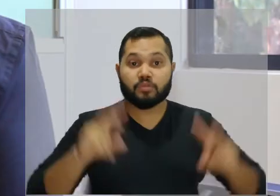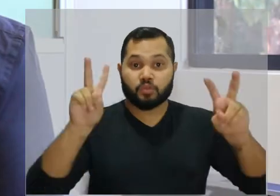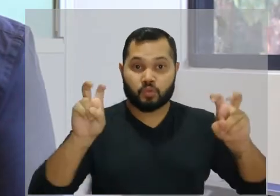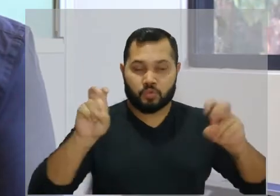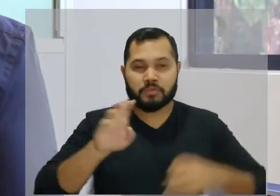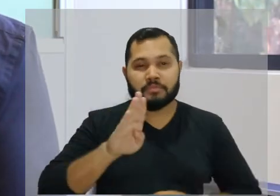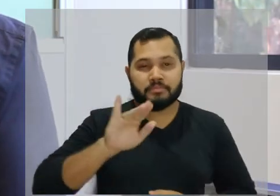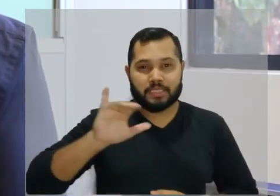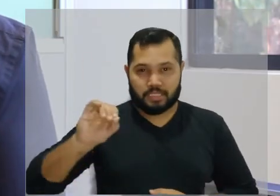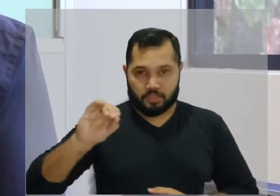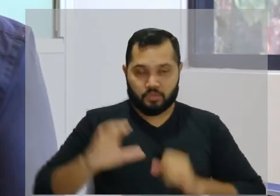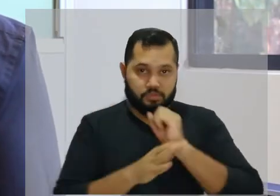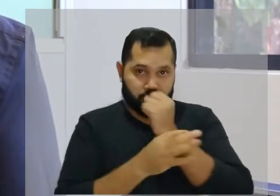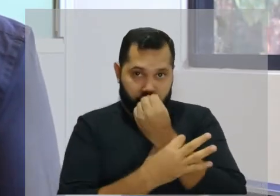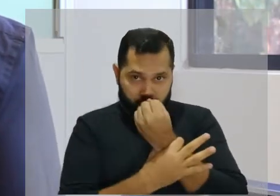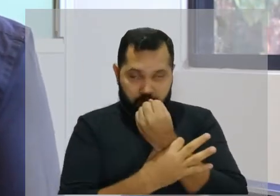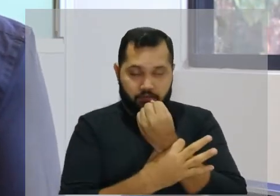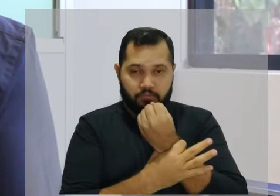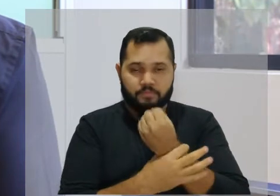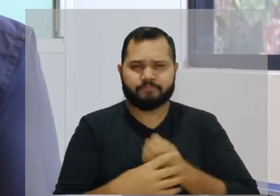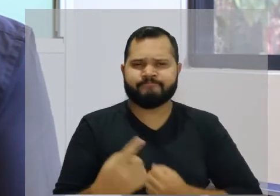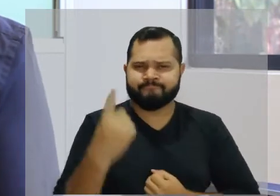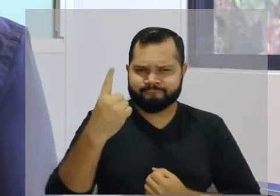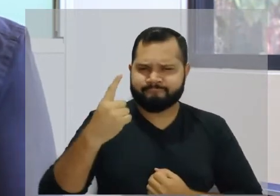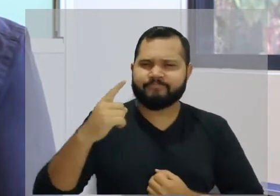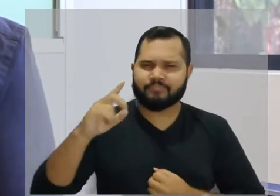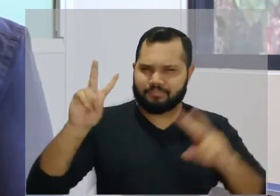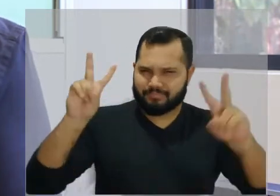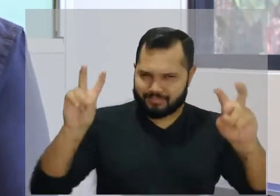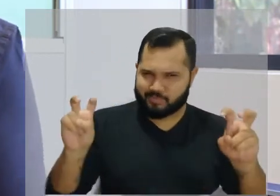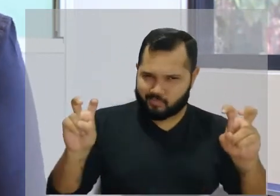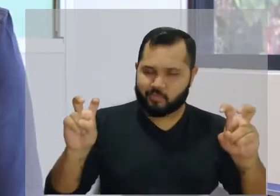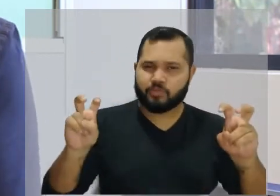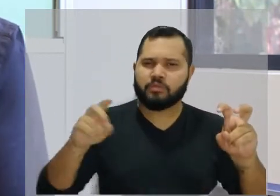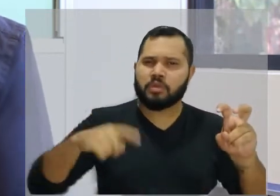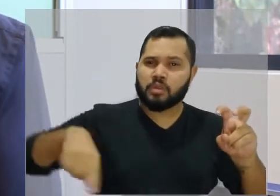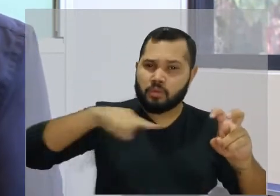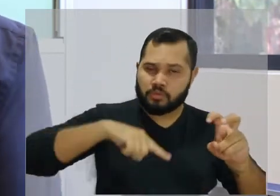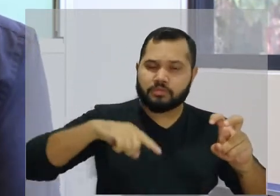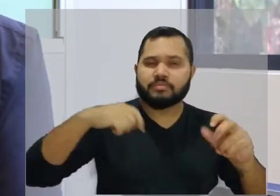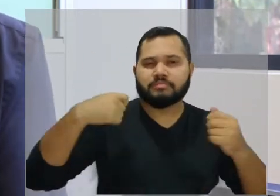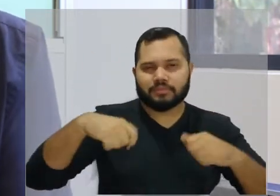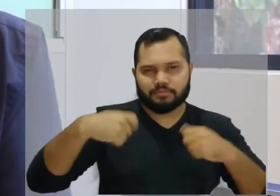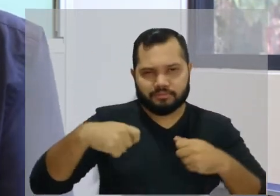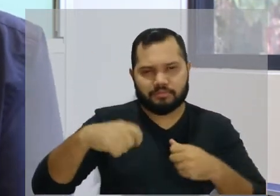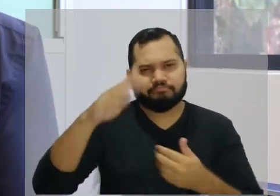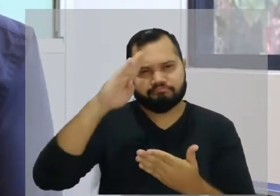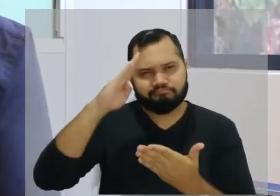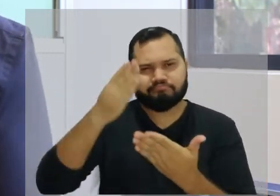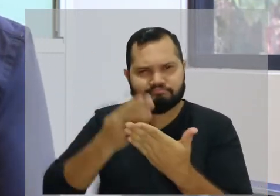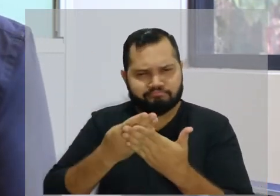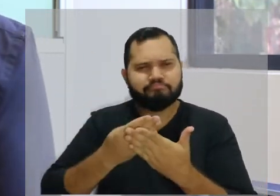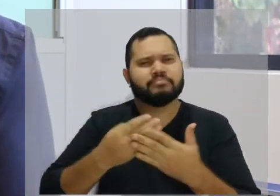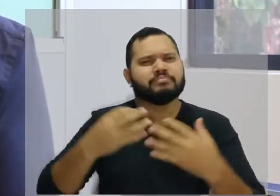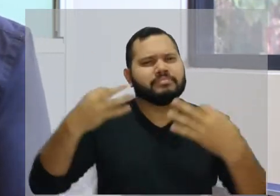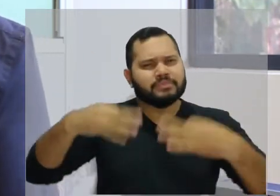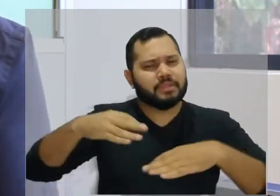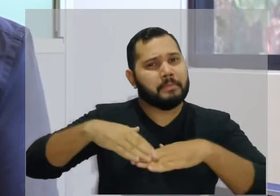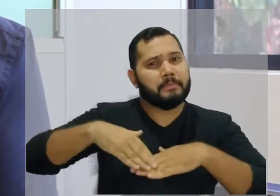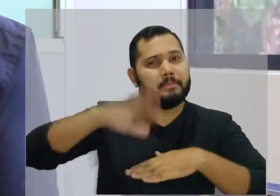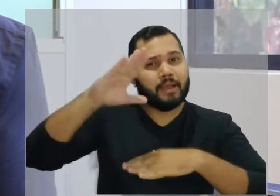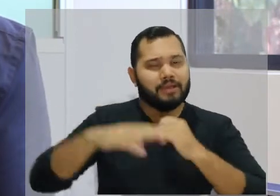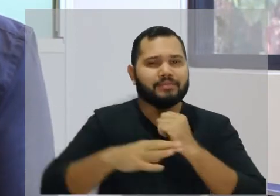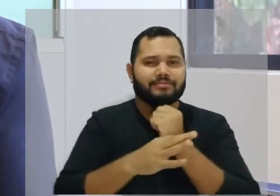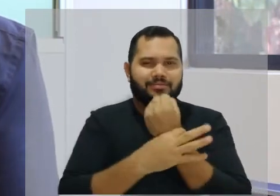Em relação à biossegurança, uma das situações que nós temos que acreditar que ela